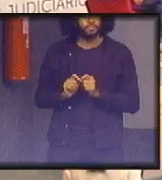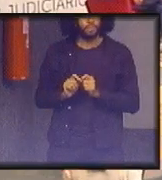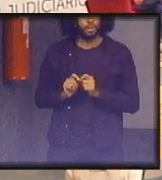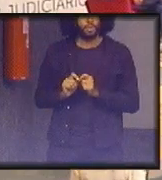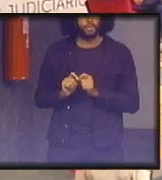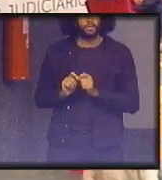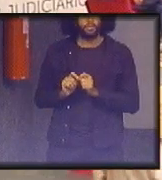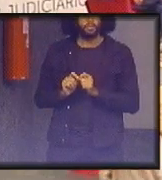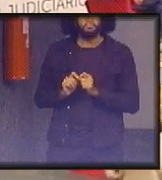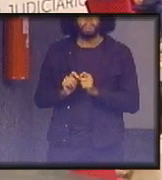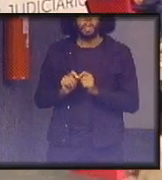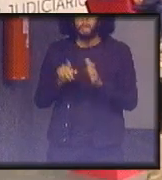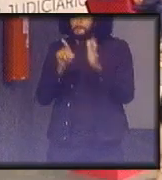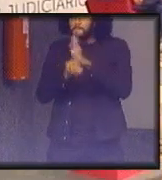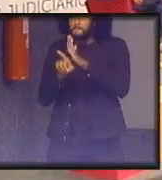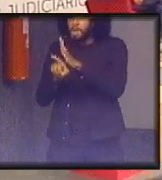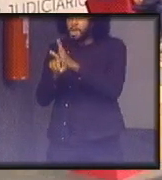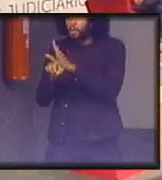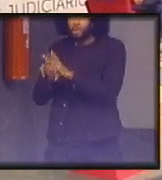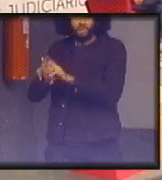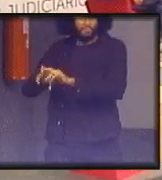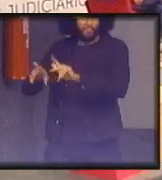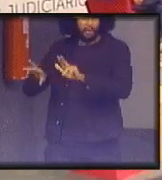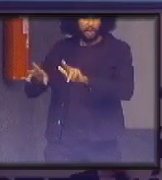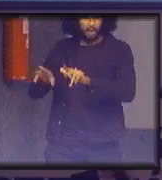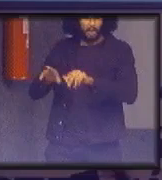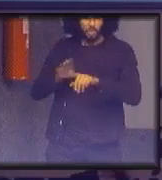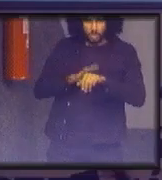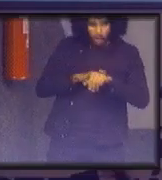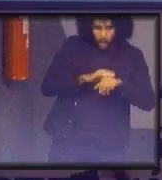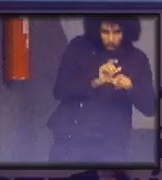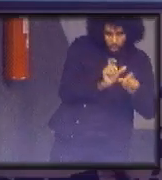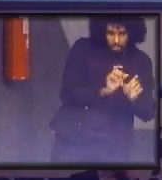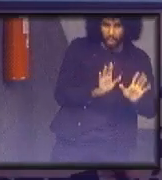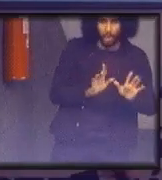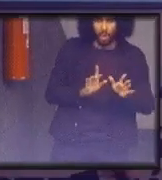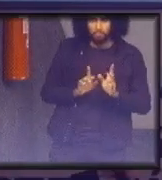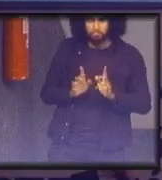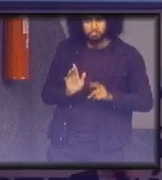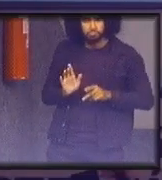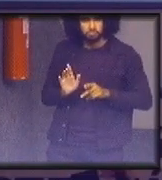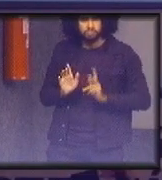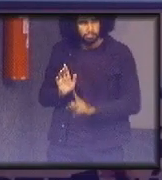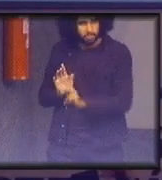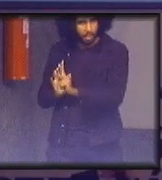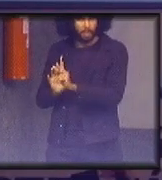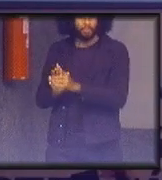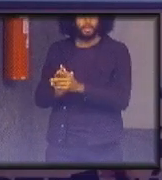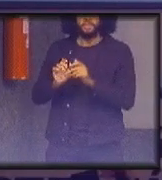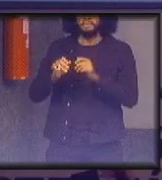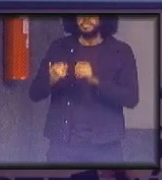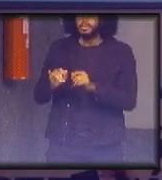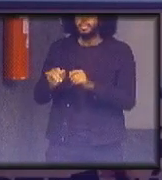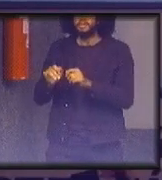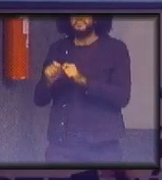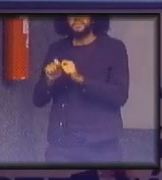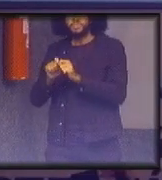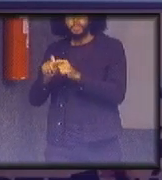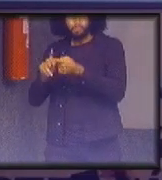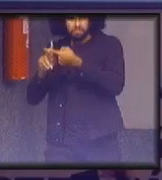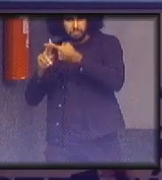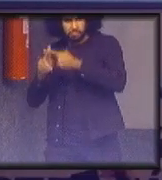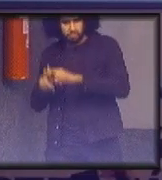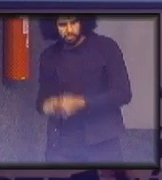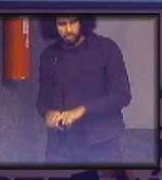ciclo de perguntas não é uma vez é o tempo todo toda vez que você procura uma modificação que você